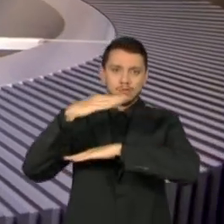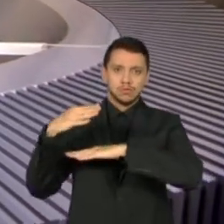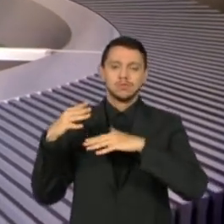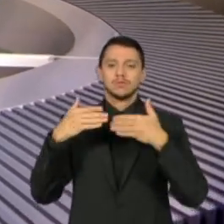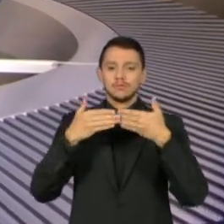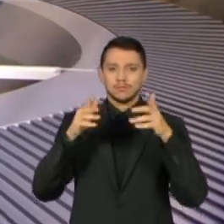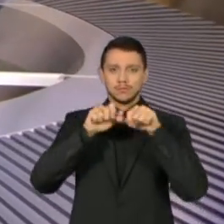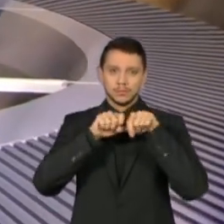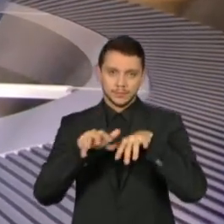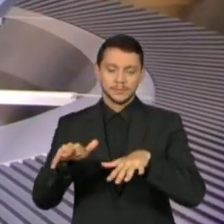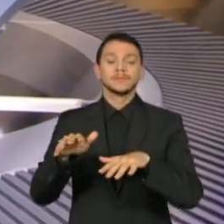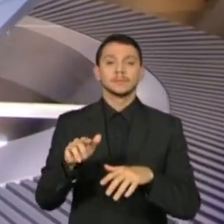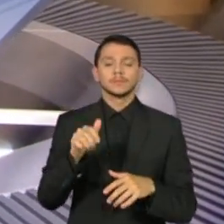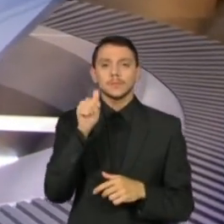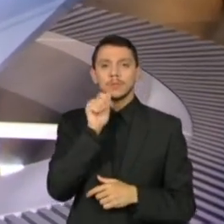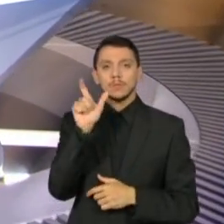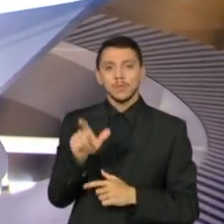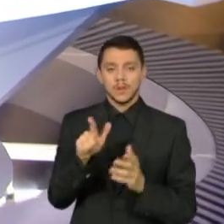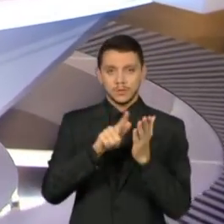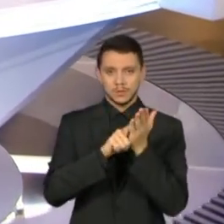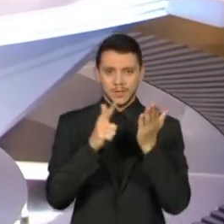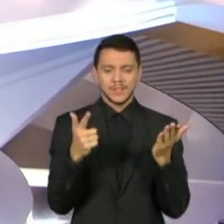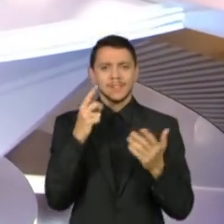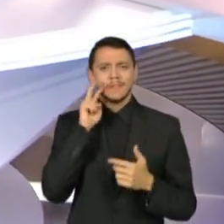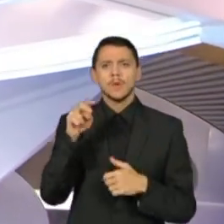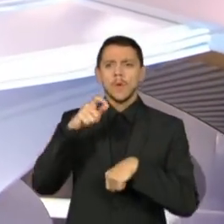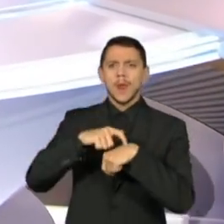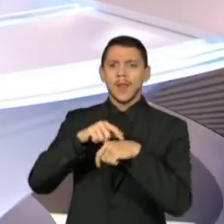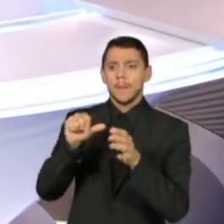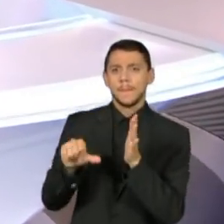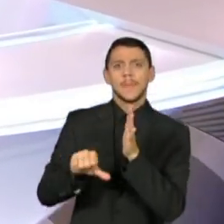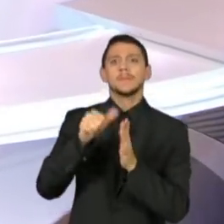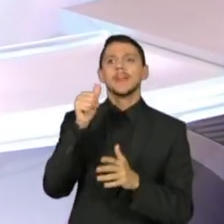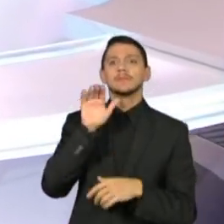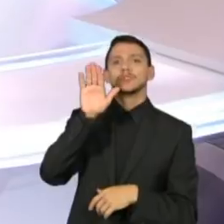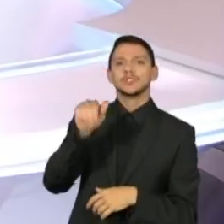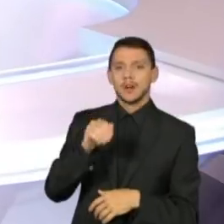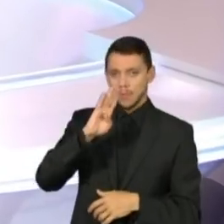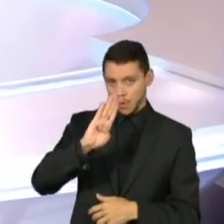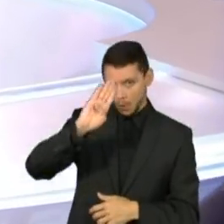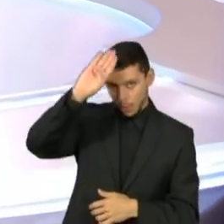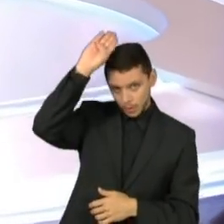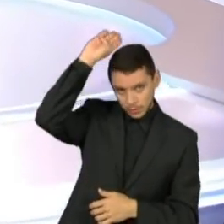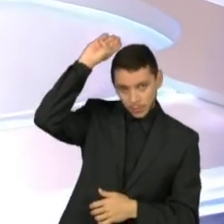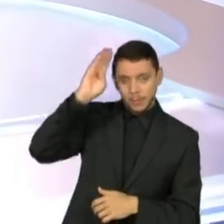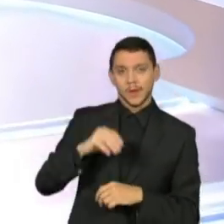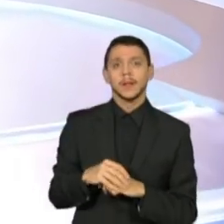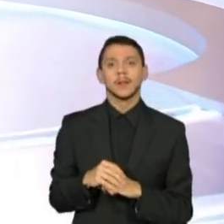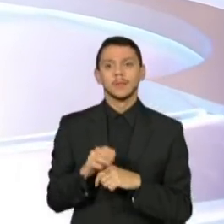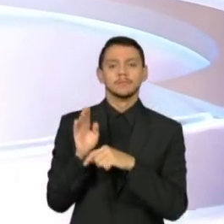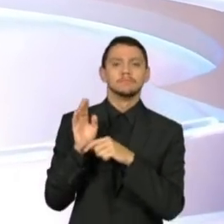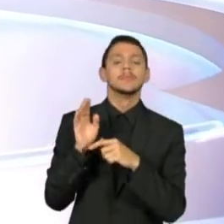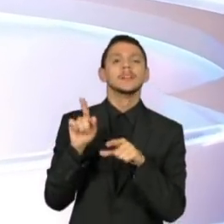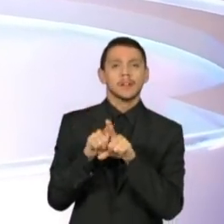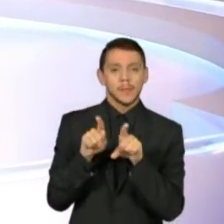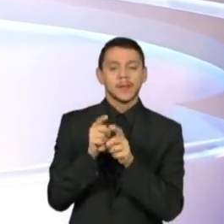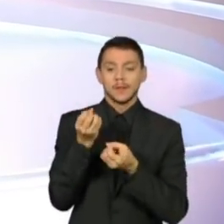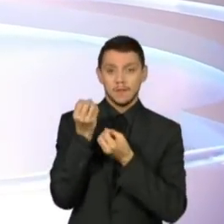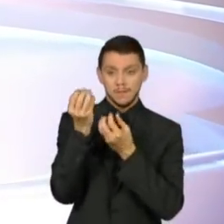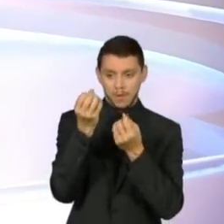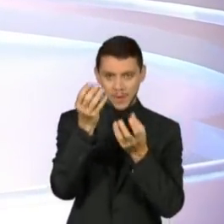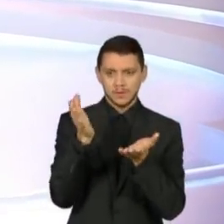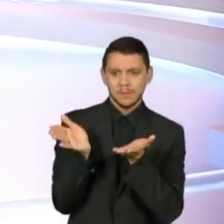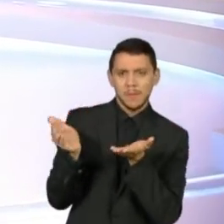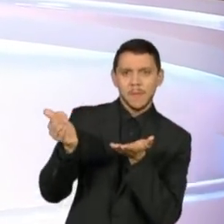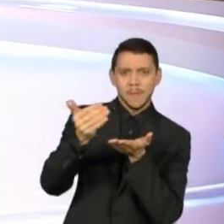apuração de dados como, por exemplo, o horário da primeira chamada ao corpo de bombeiros e também de informações coletadas em entrevistas